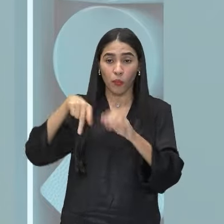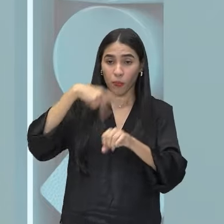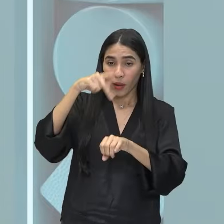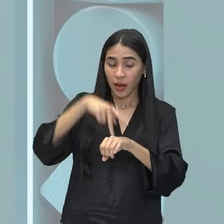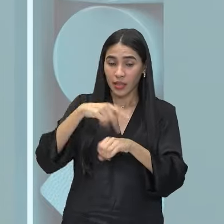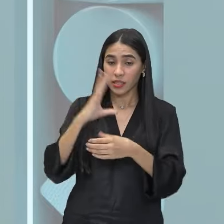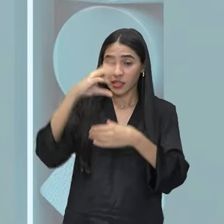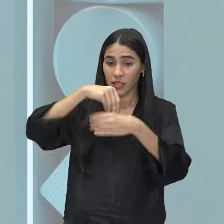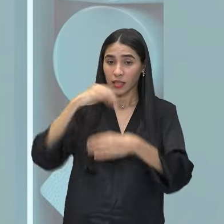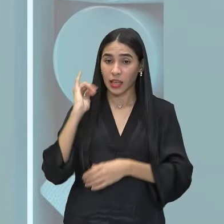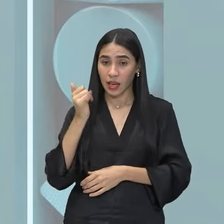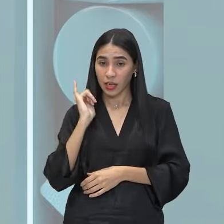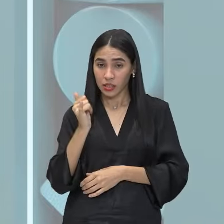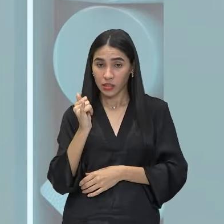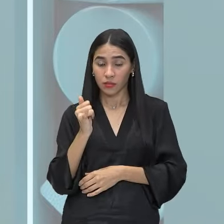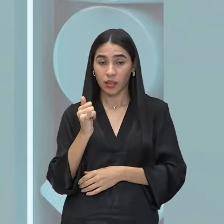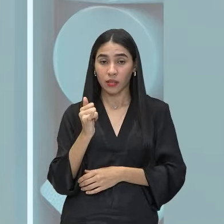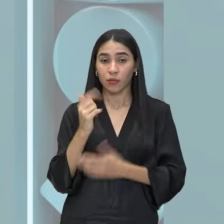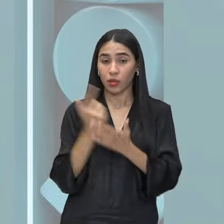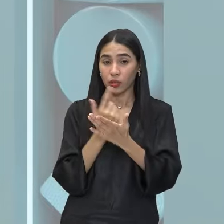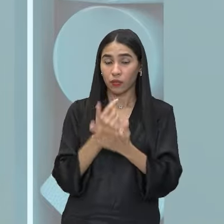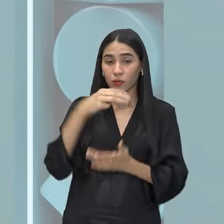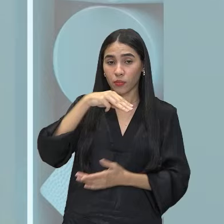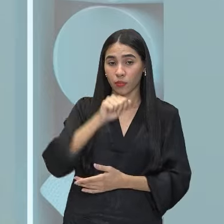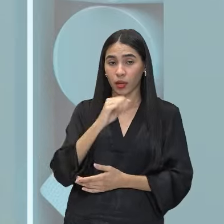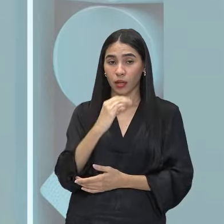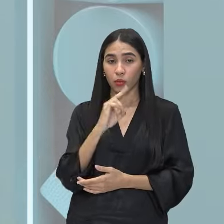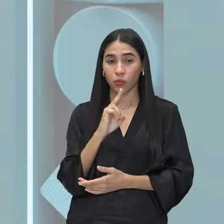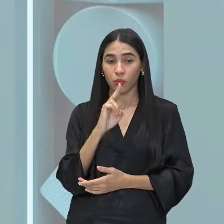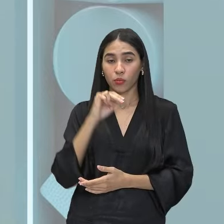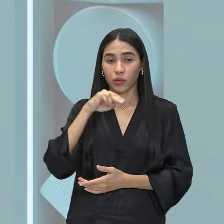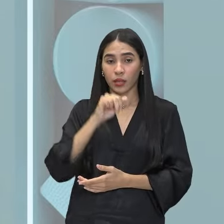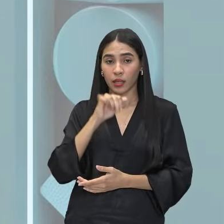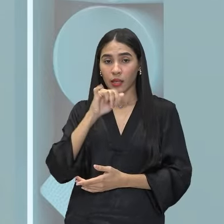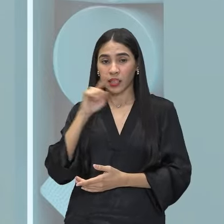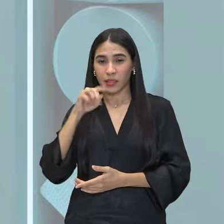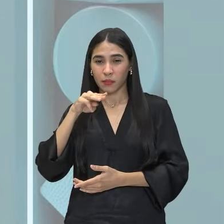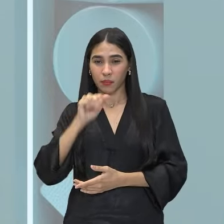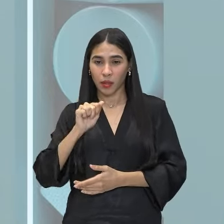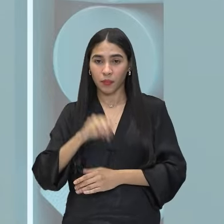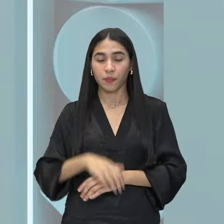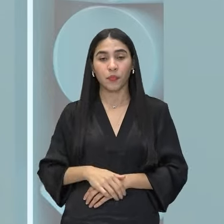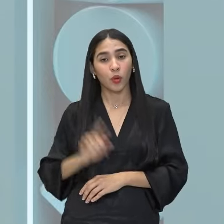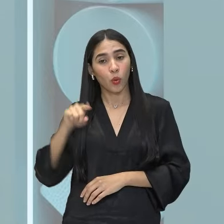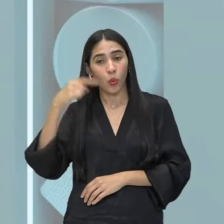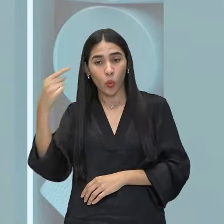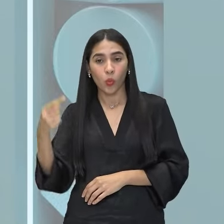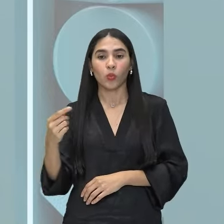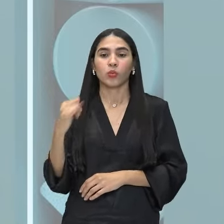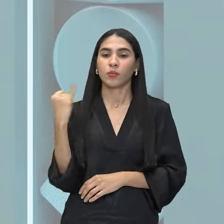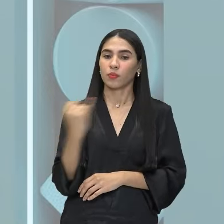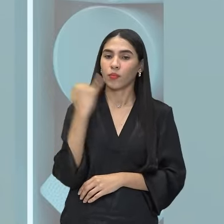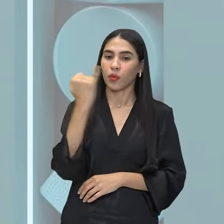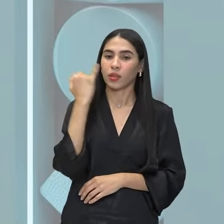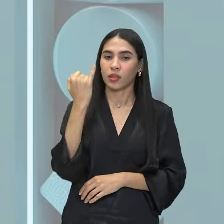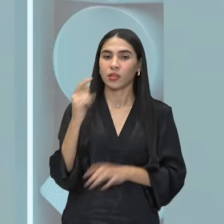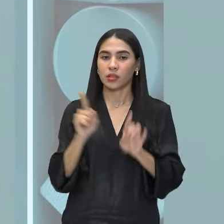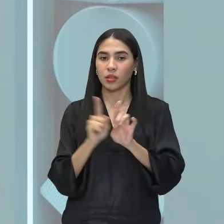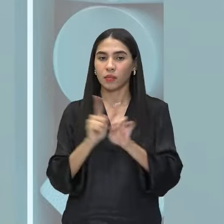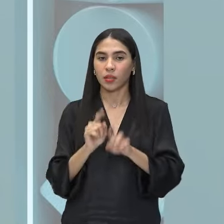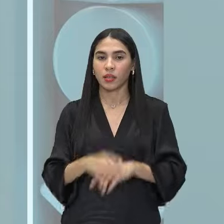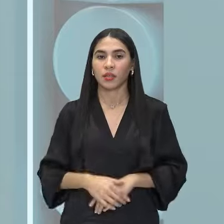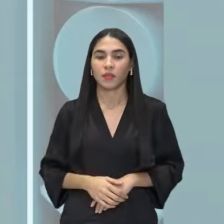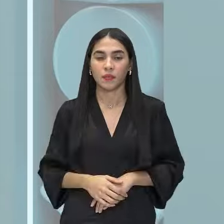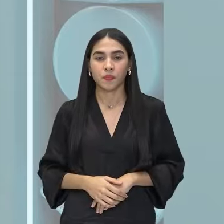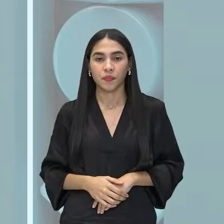narrativa, a narrativa de Macunaíma. Ainda sobre Macunaíma, um ponto importante que nós temos que levar em consideração